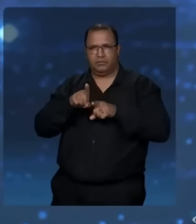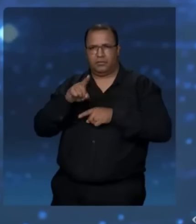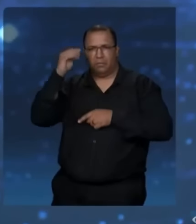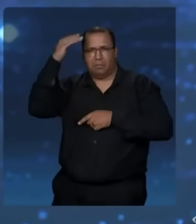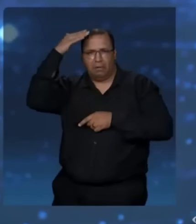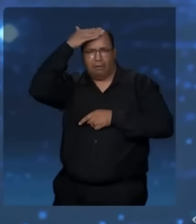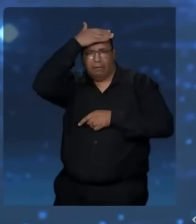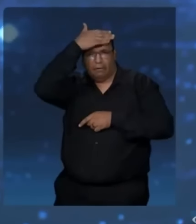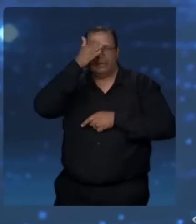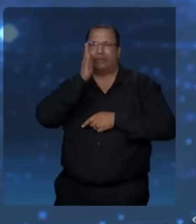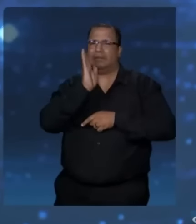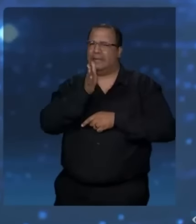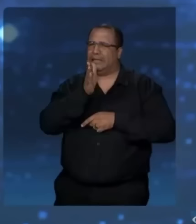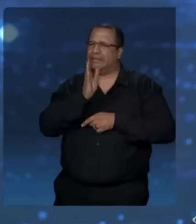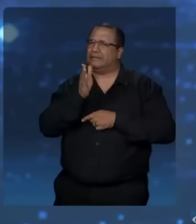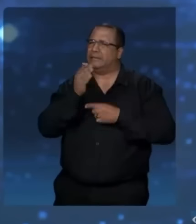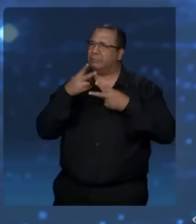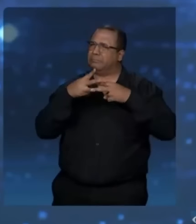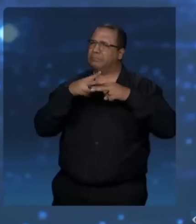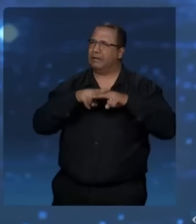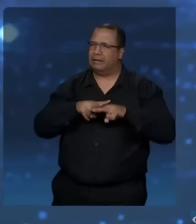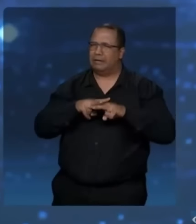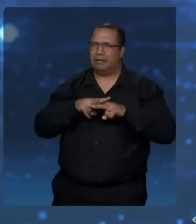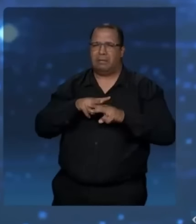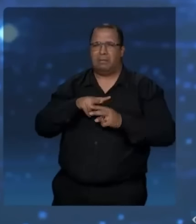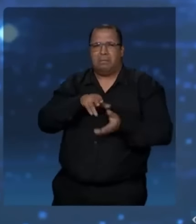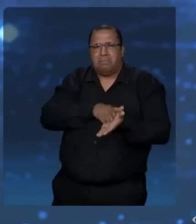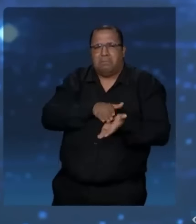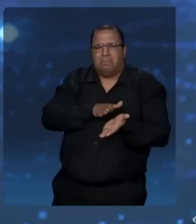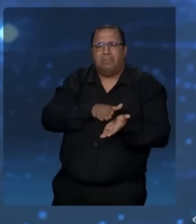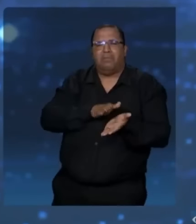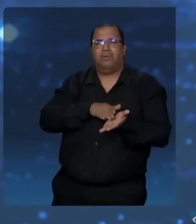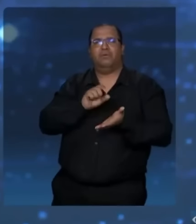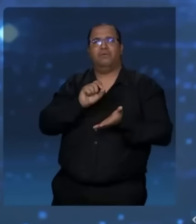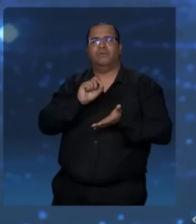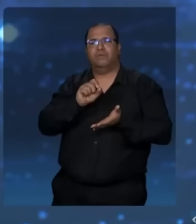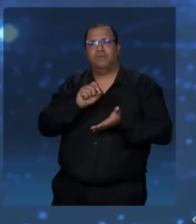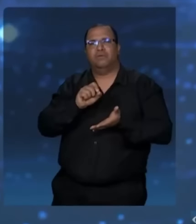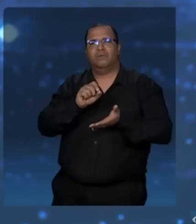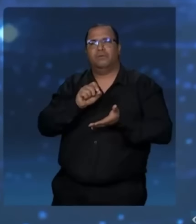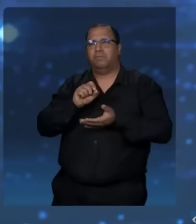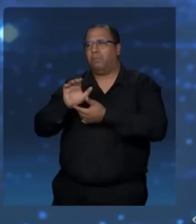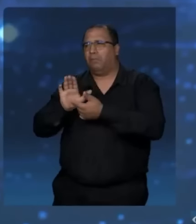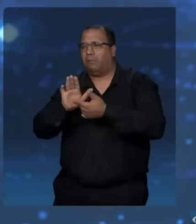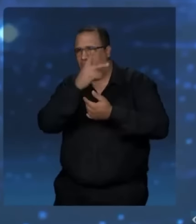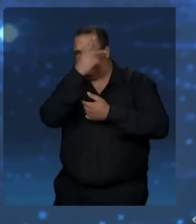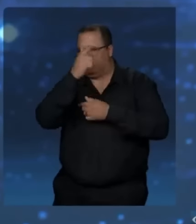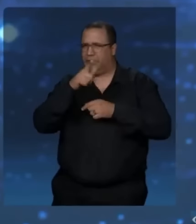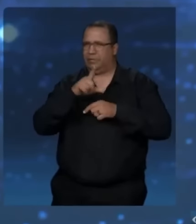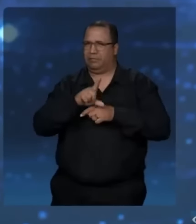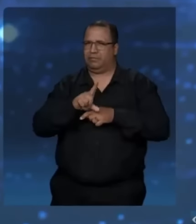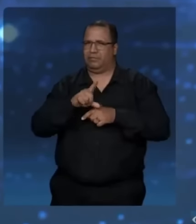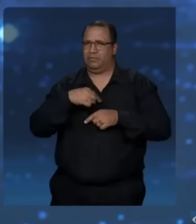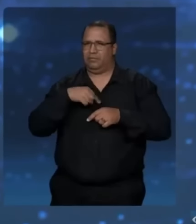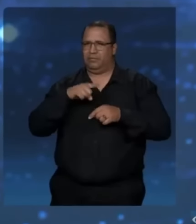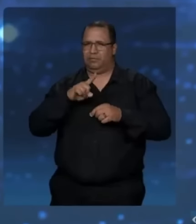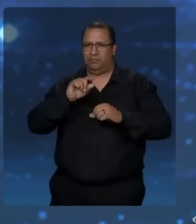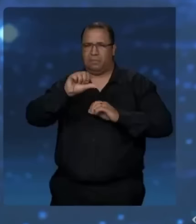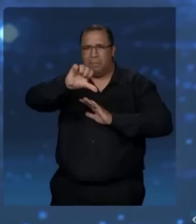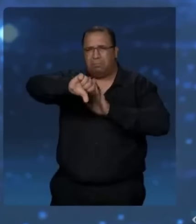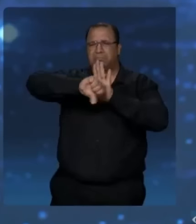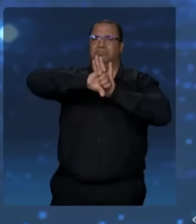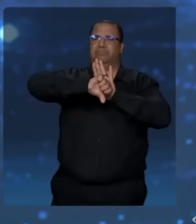por imputar crime a pessoas inocentes. Eu quero repetir. O apresentador José Luiz da Atena